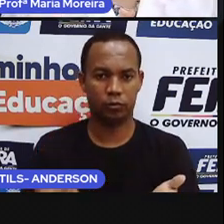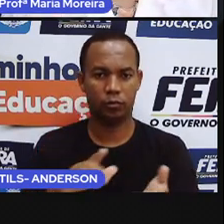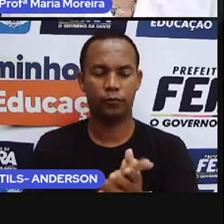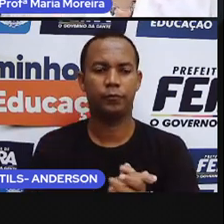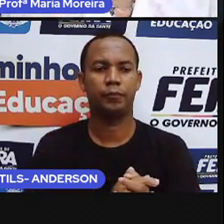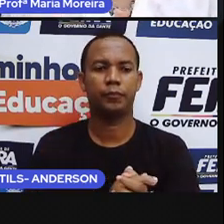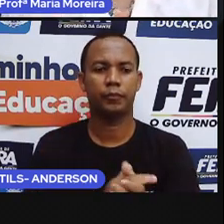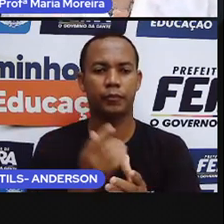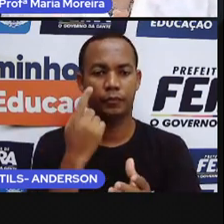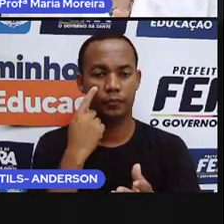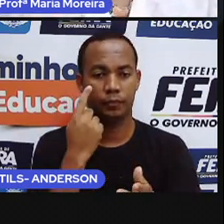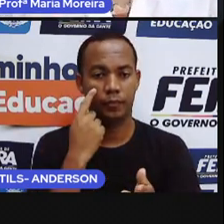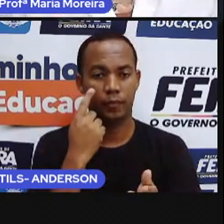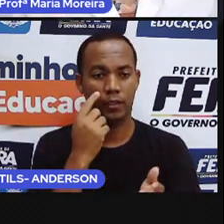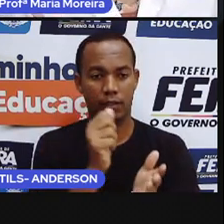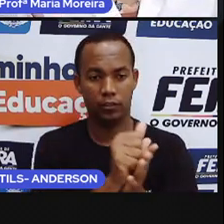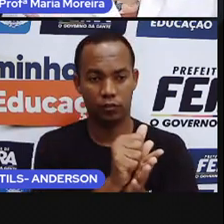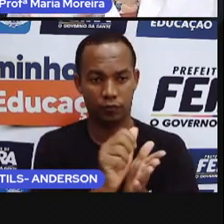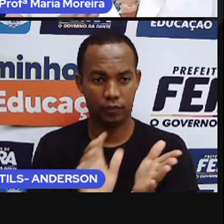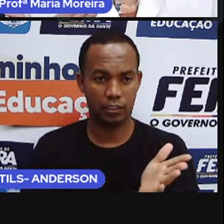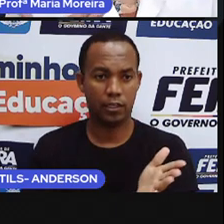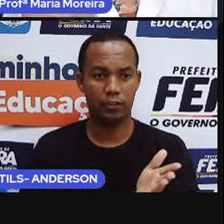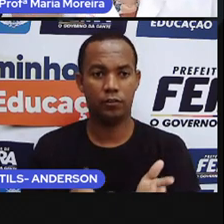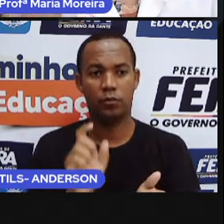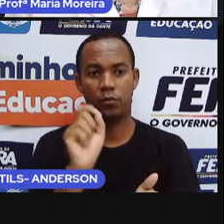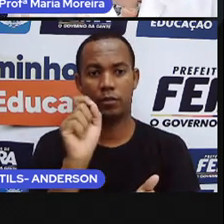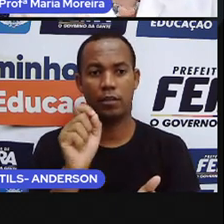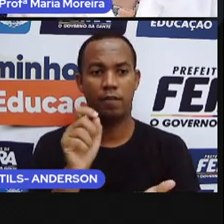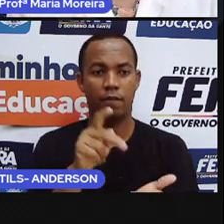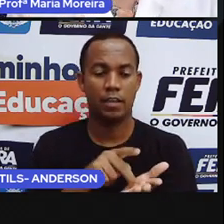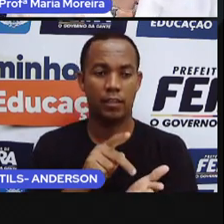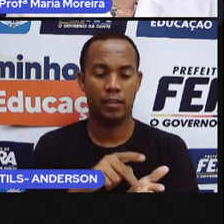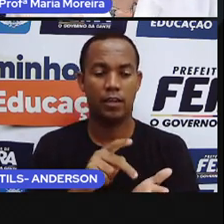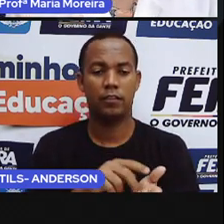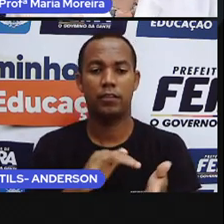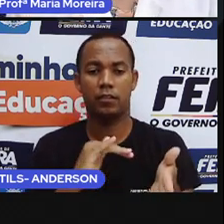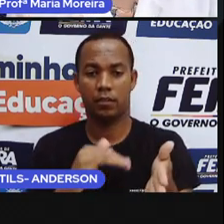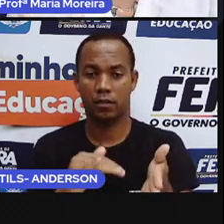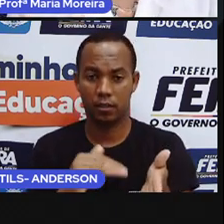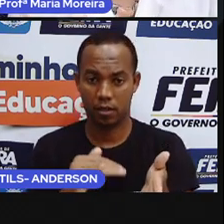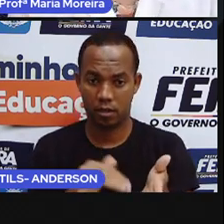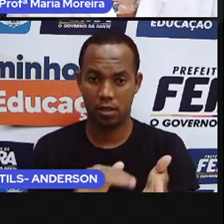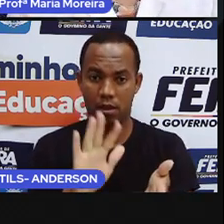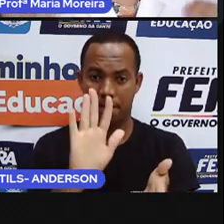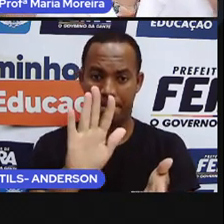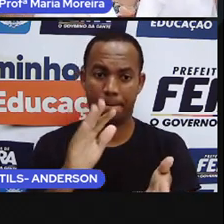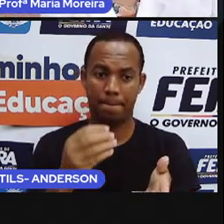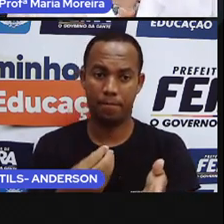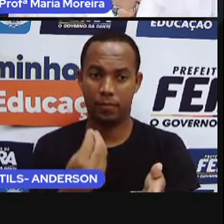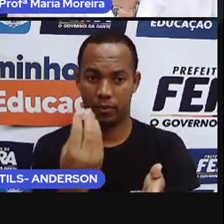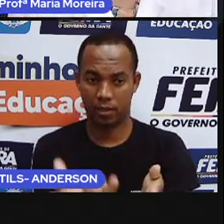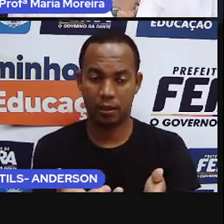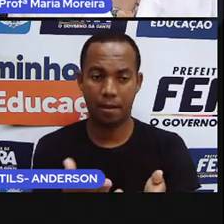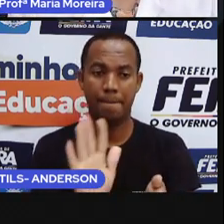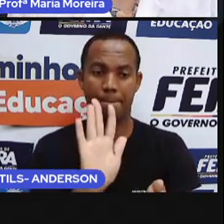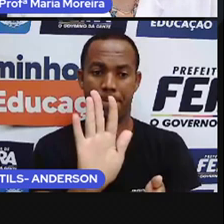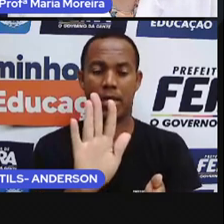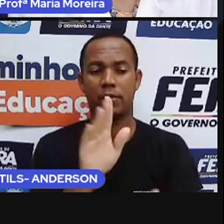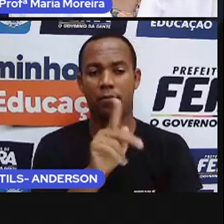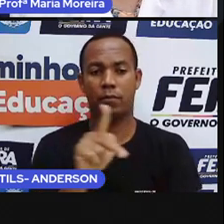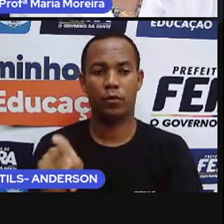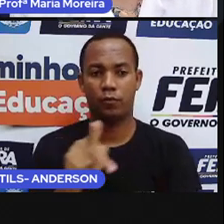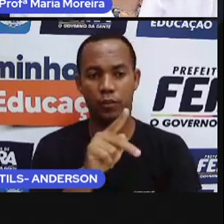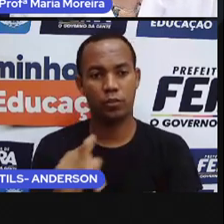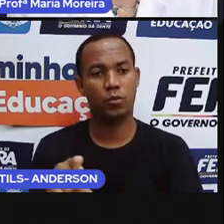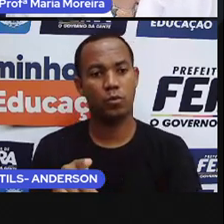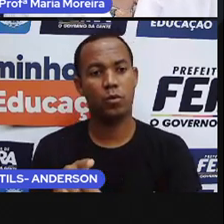A atividade, na verdade, ela é uma atividade da Secretaria de Educação, certo? O professor da turma de vocês vai